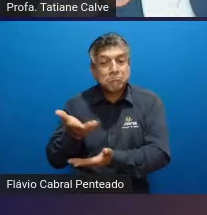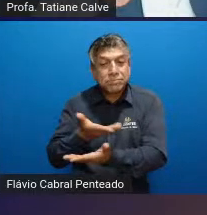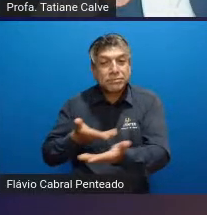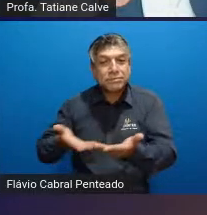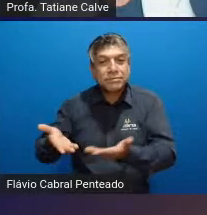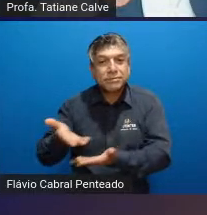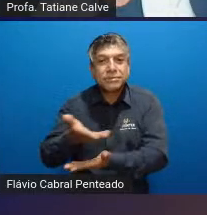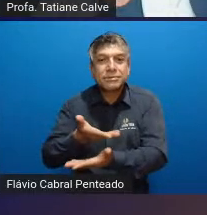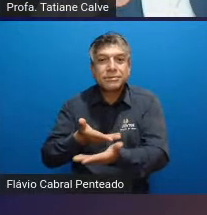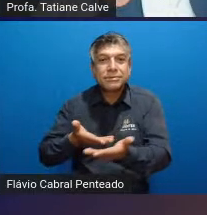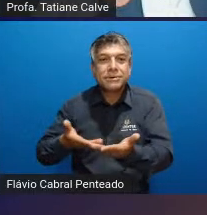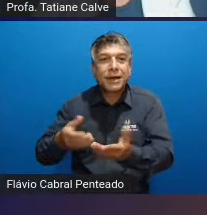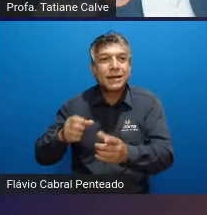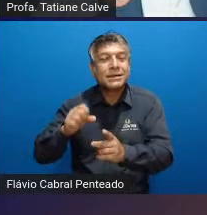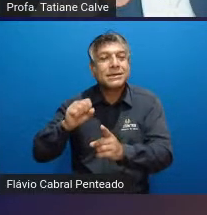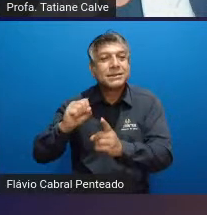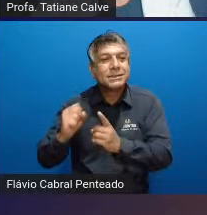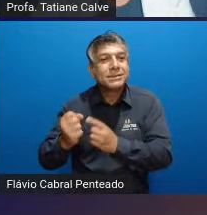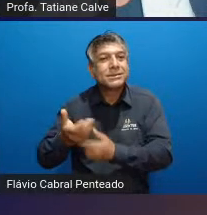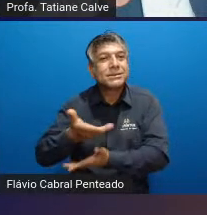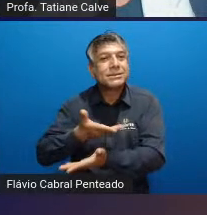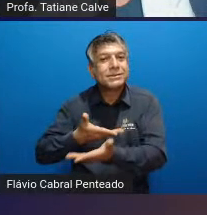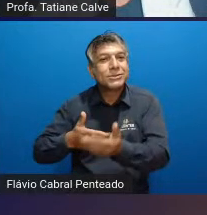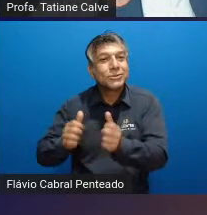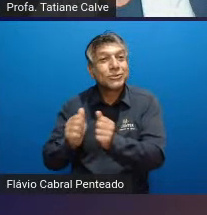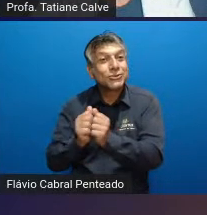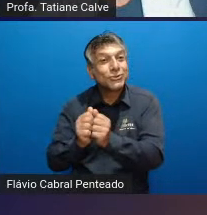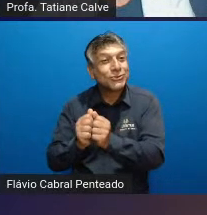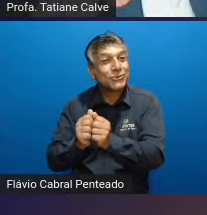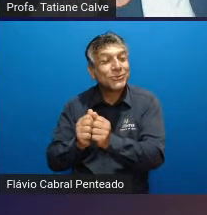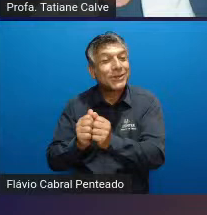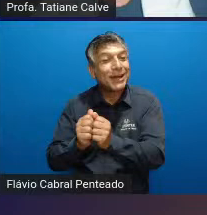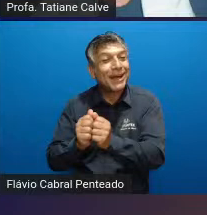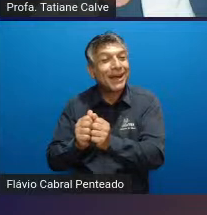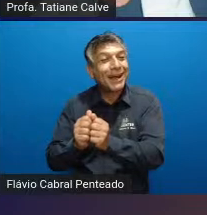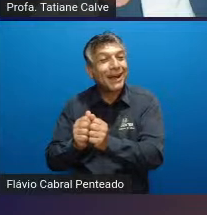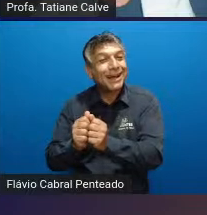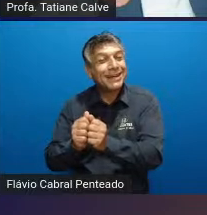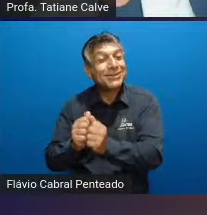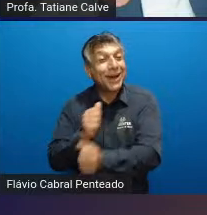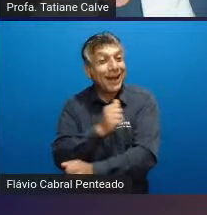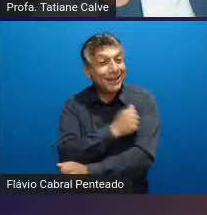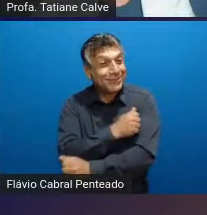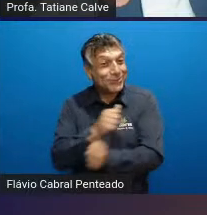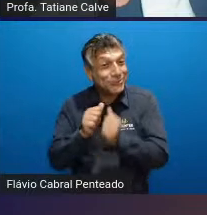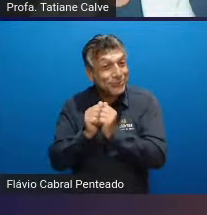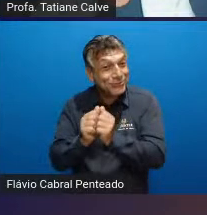vai iniciar a socialização com os demais colegas ali em sala de aula